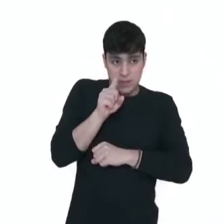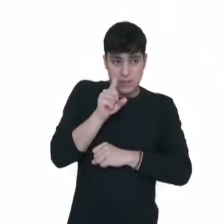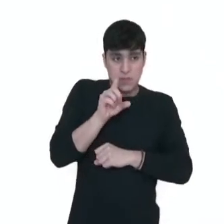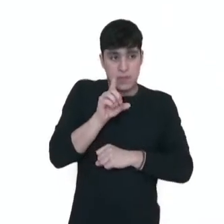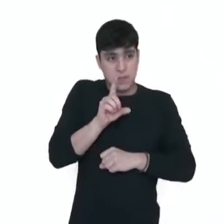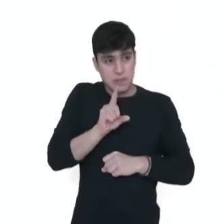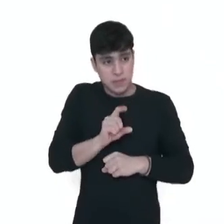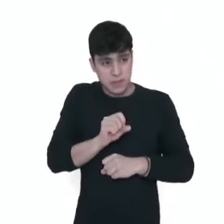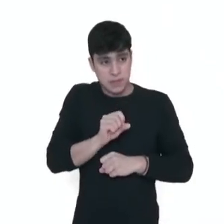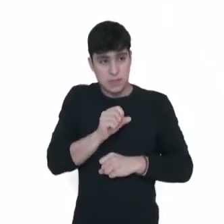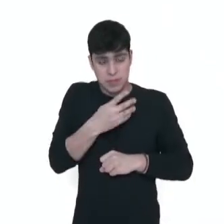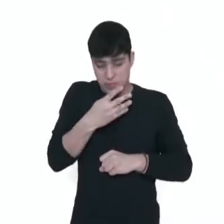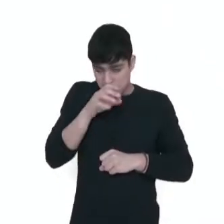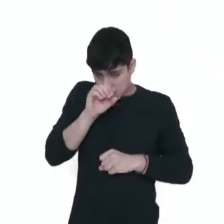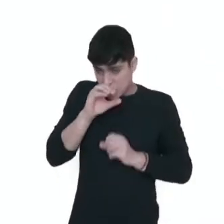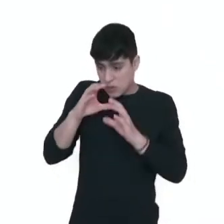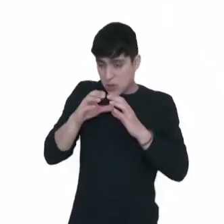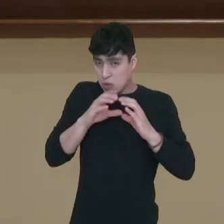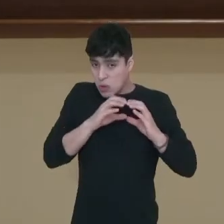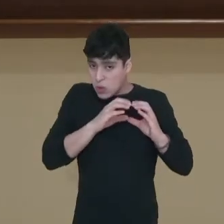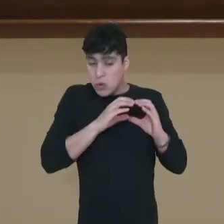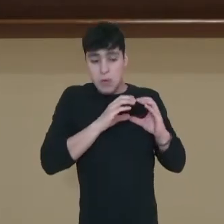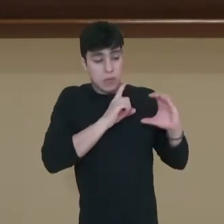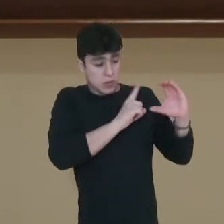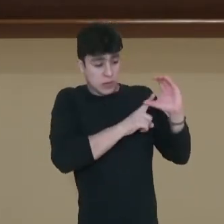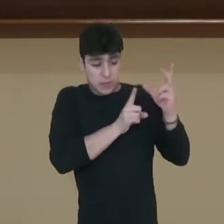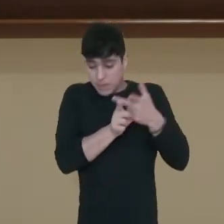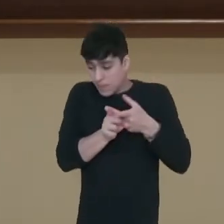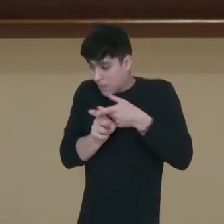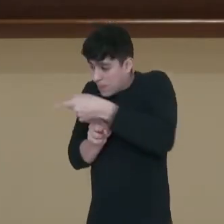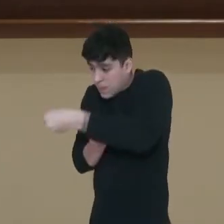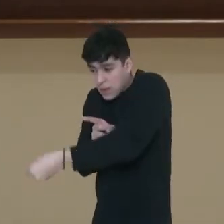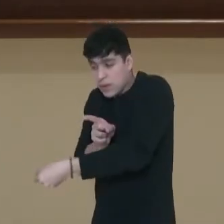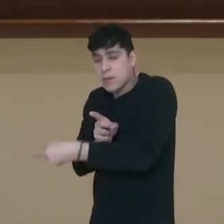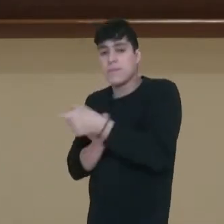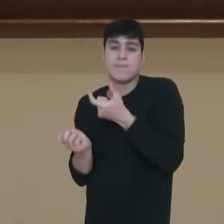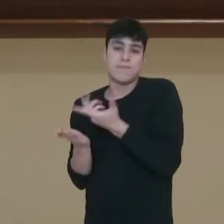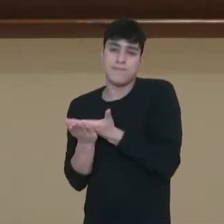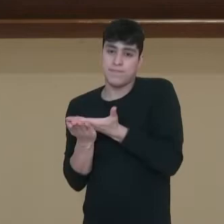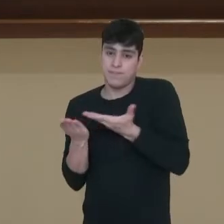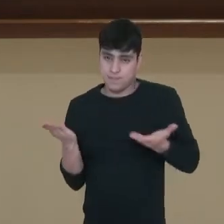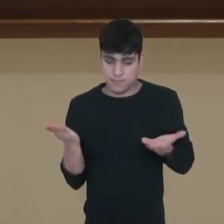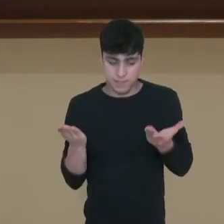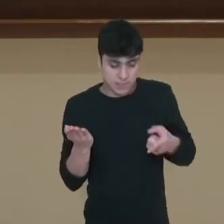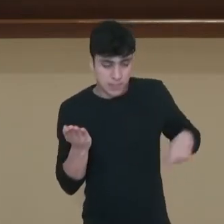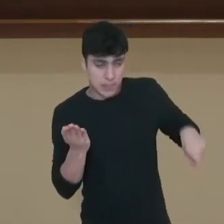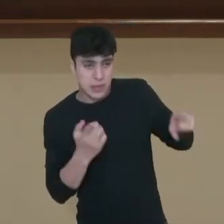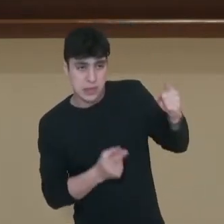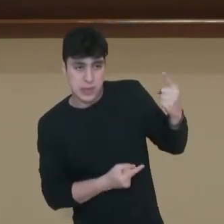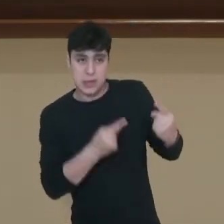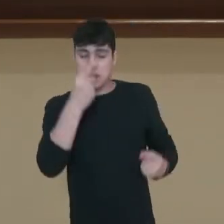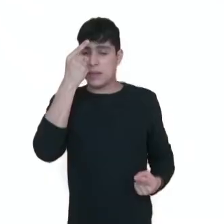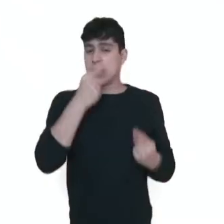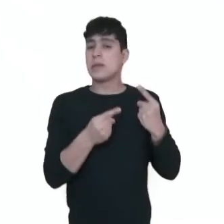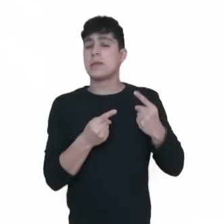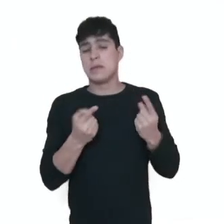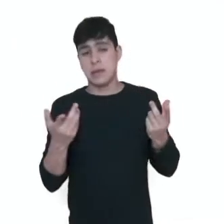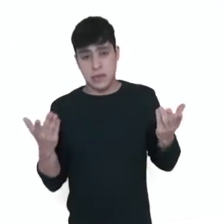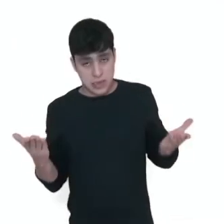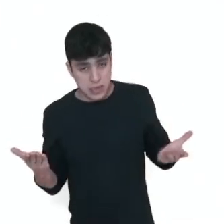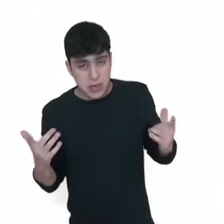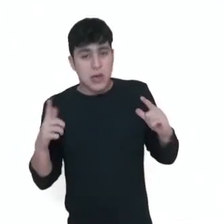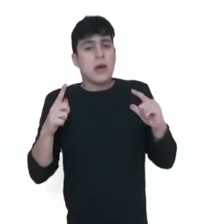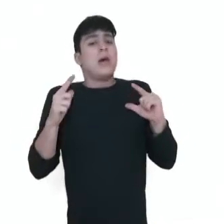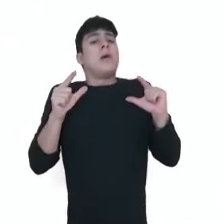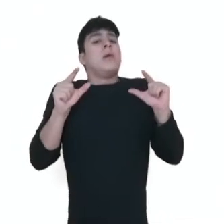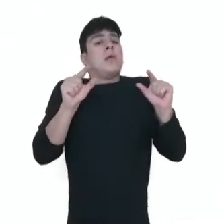Comunista vai então vencer o Partido Nacionalista dentro desse conflito. Bom, a gente vai ver